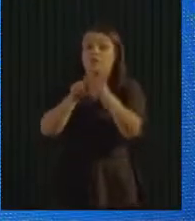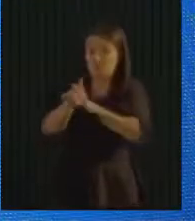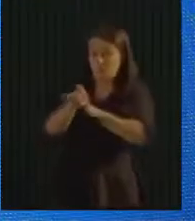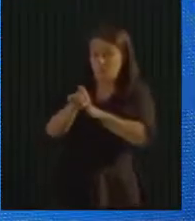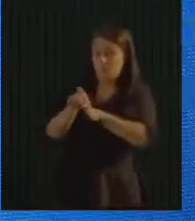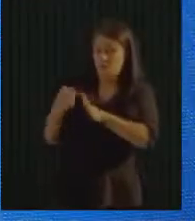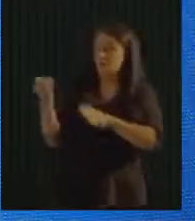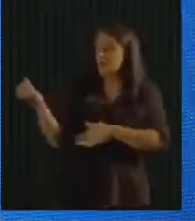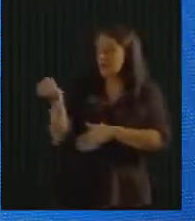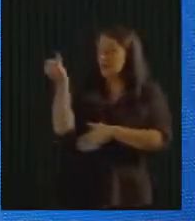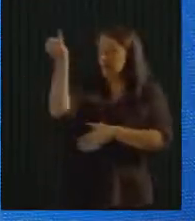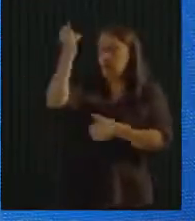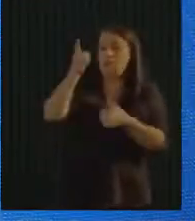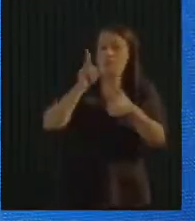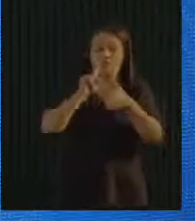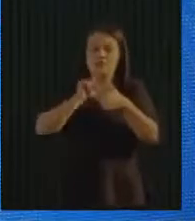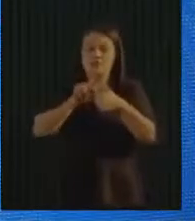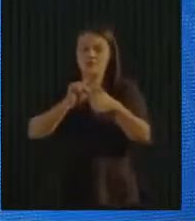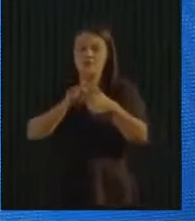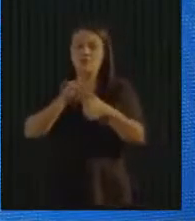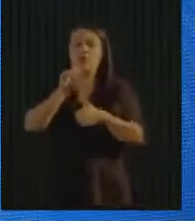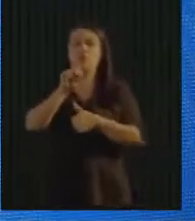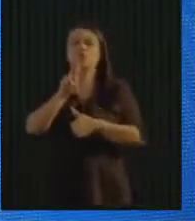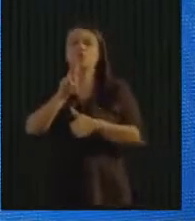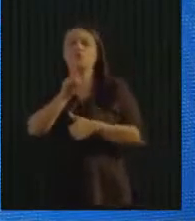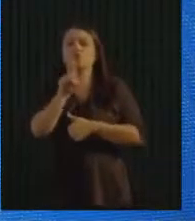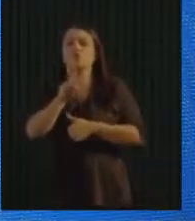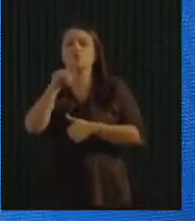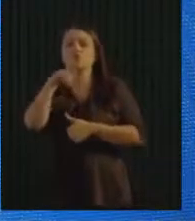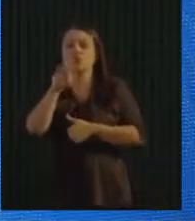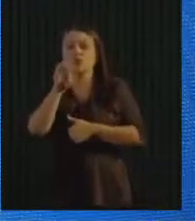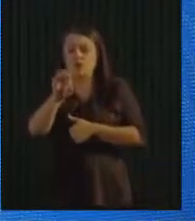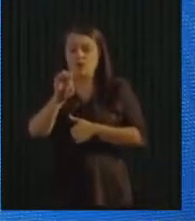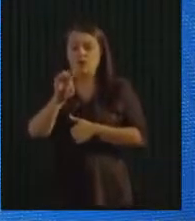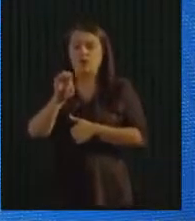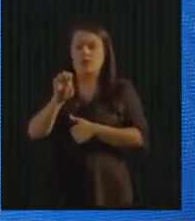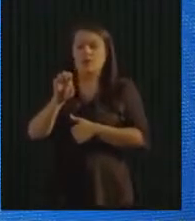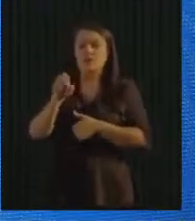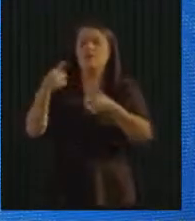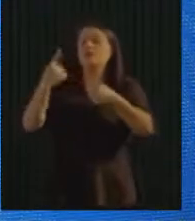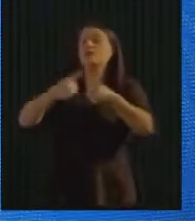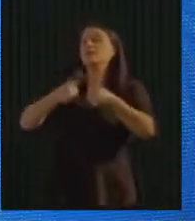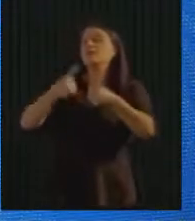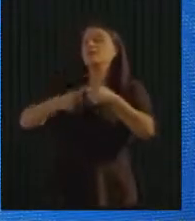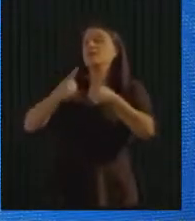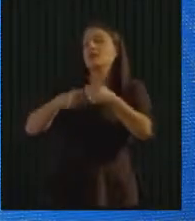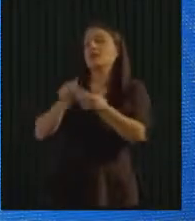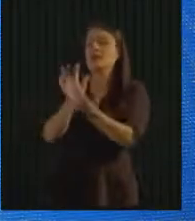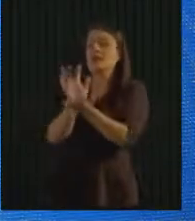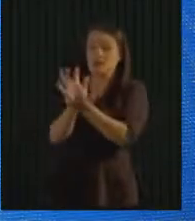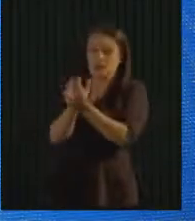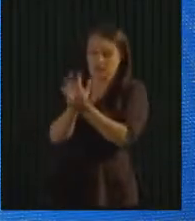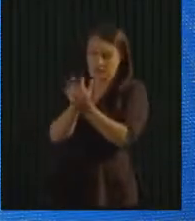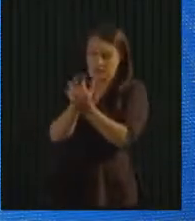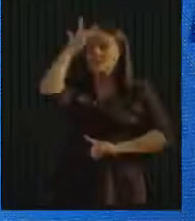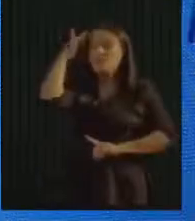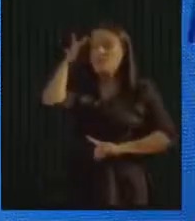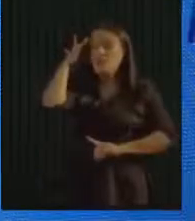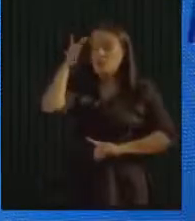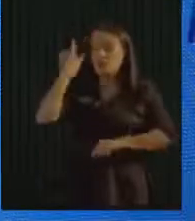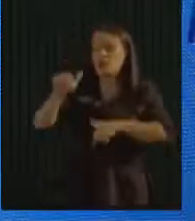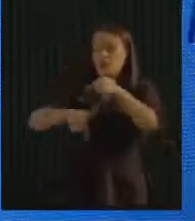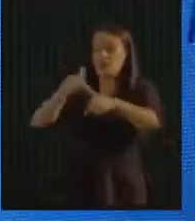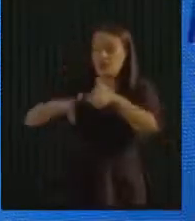que eu acho que é importante. Uma é da Suzane Batista, de Recife, que está perguntando como que está,